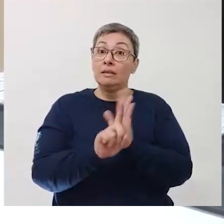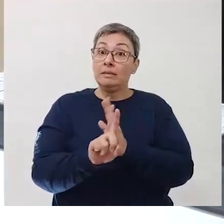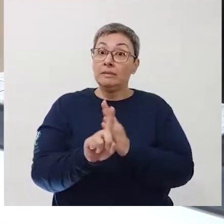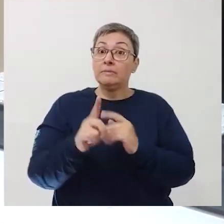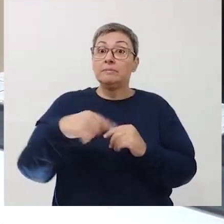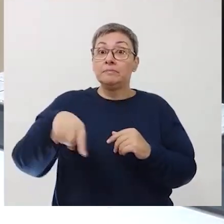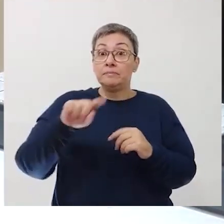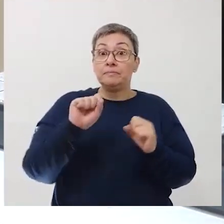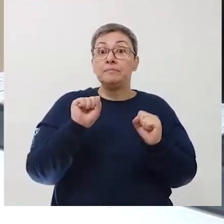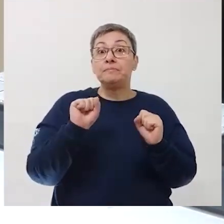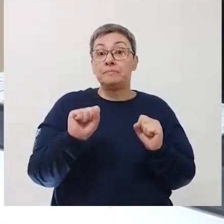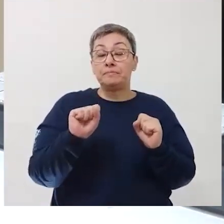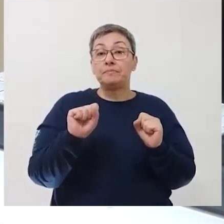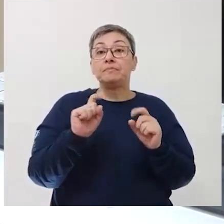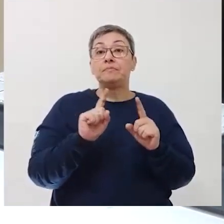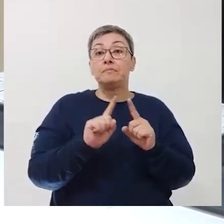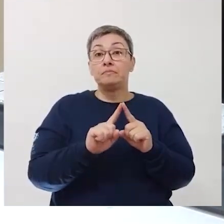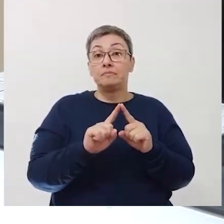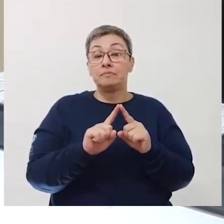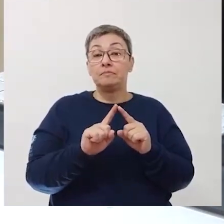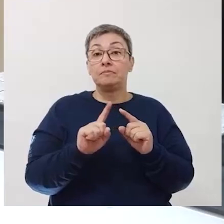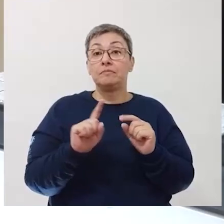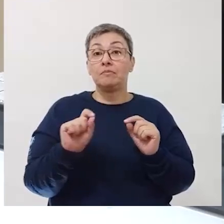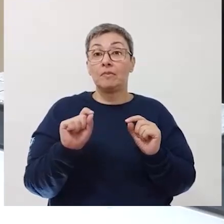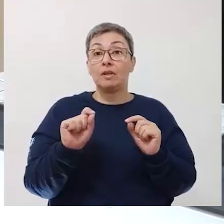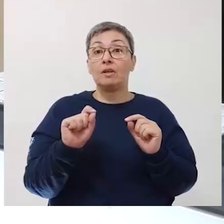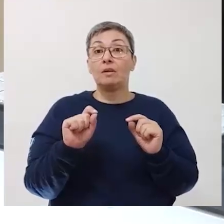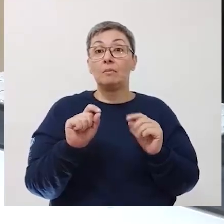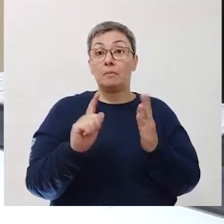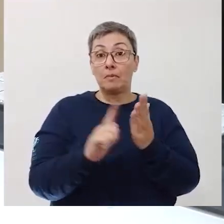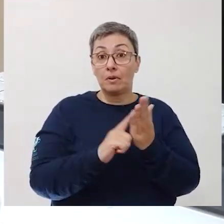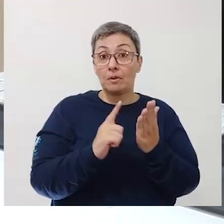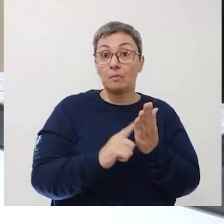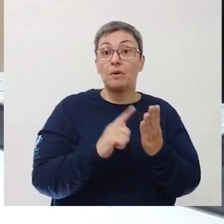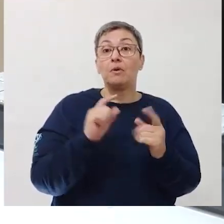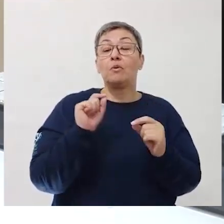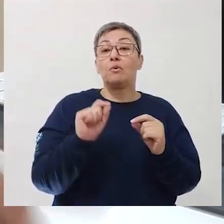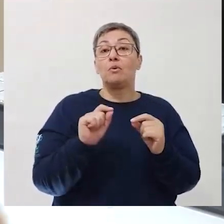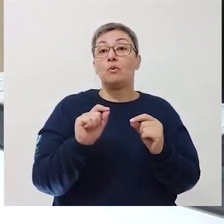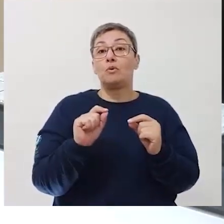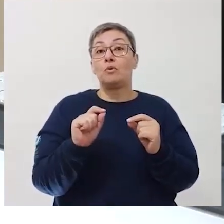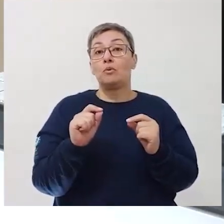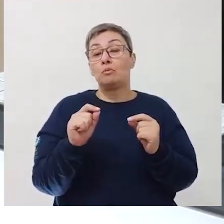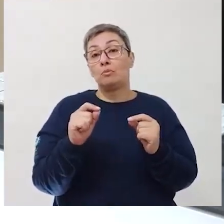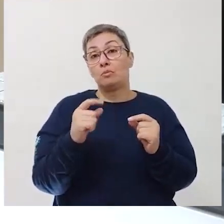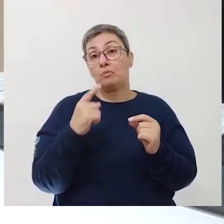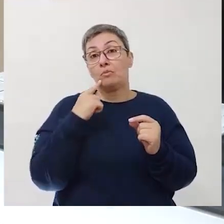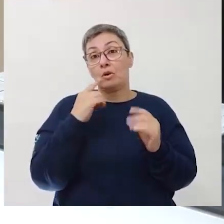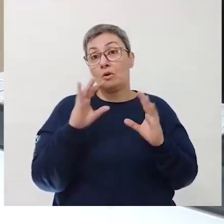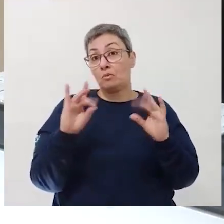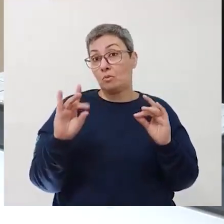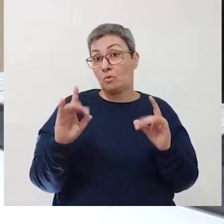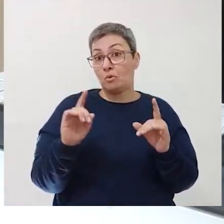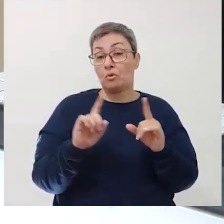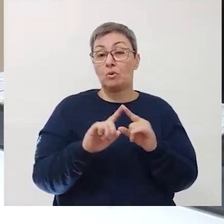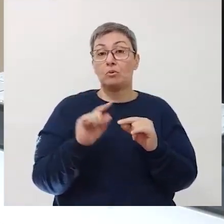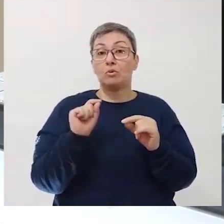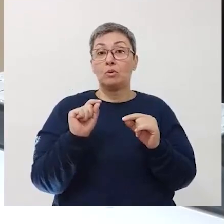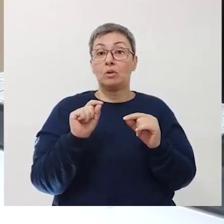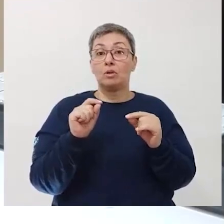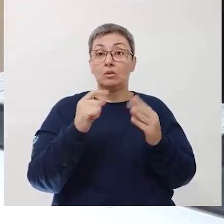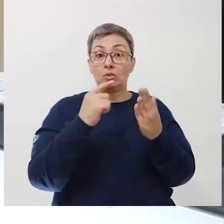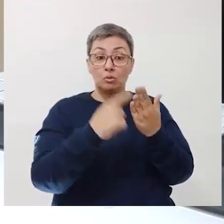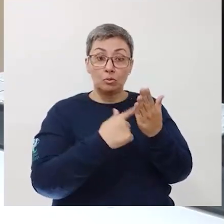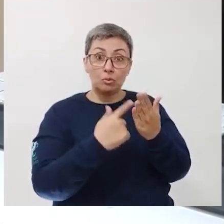responda a pergunta, você pode responder, e você pode fazer isso numa folha de papel, você pode colar,